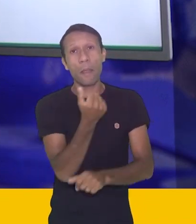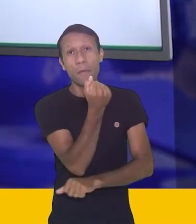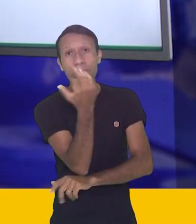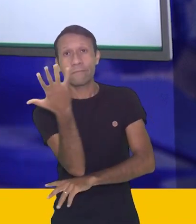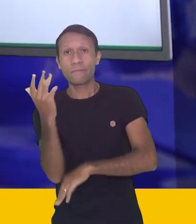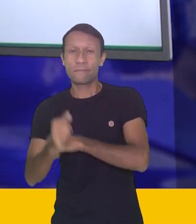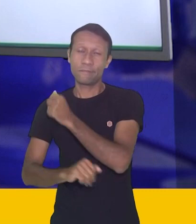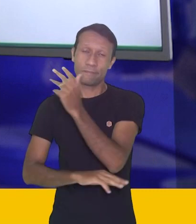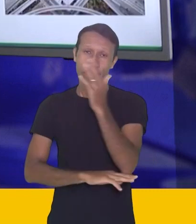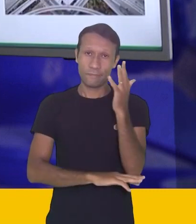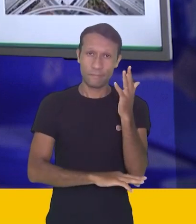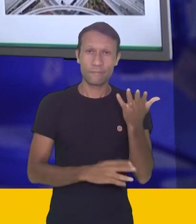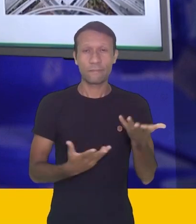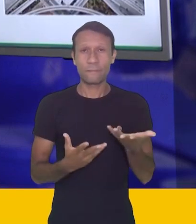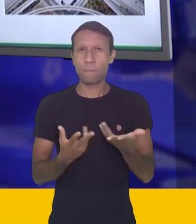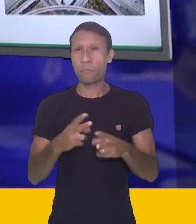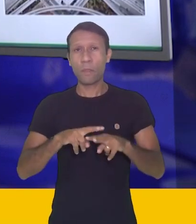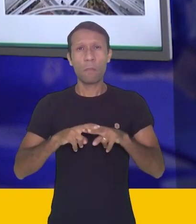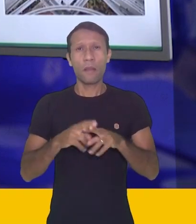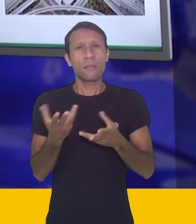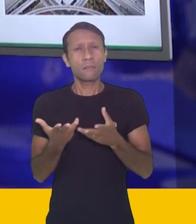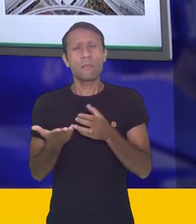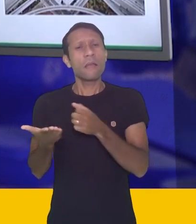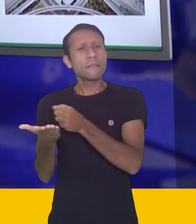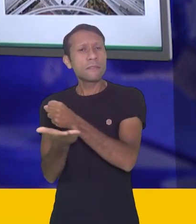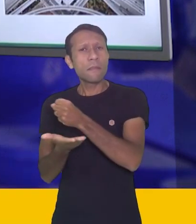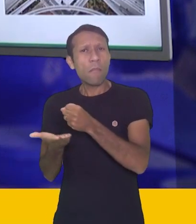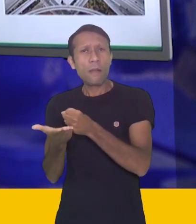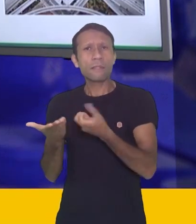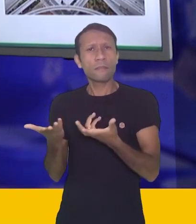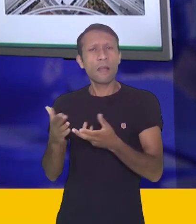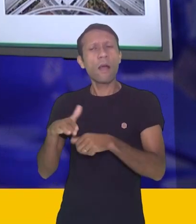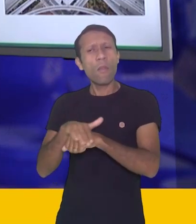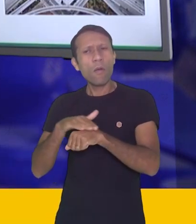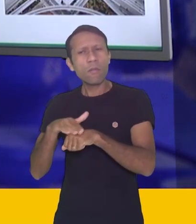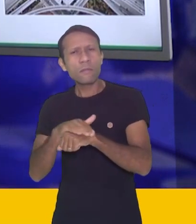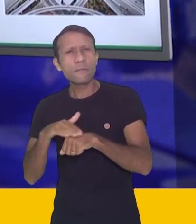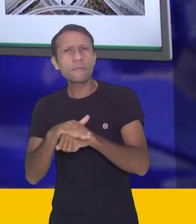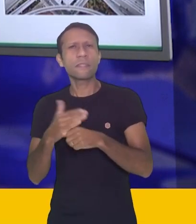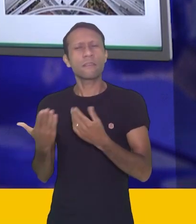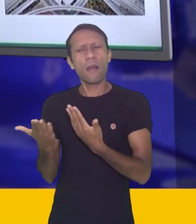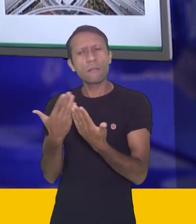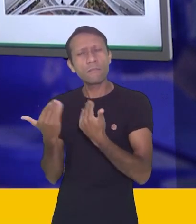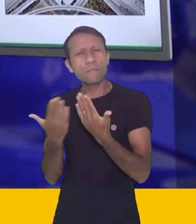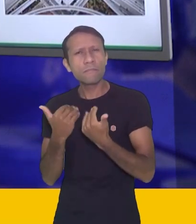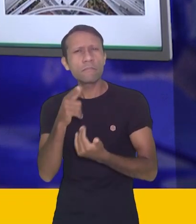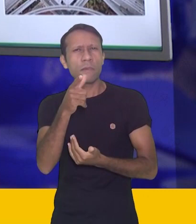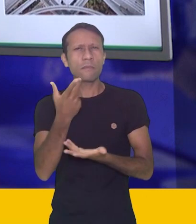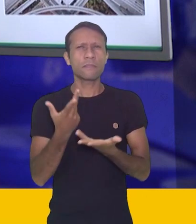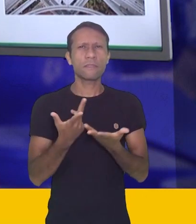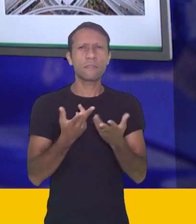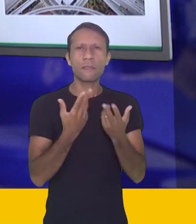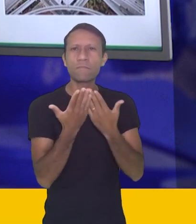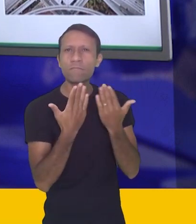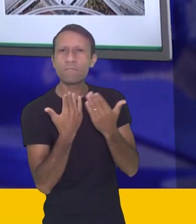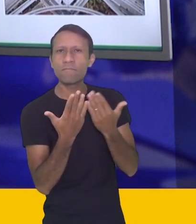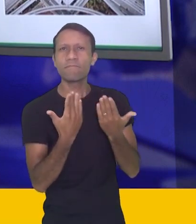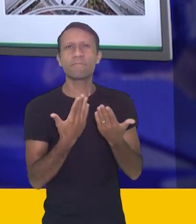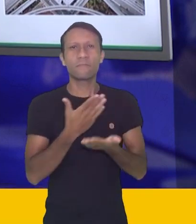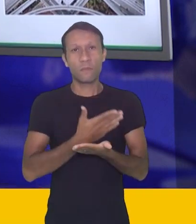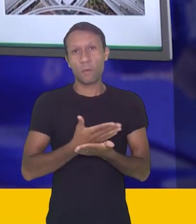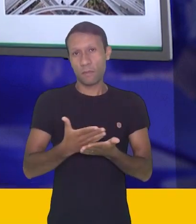enchentes. E é baseado nisso que eu queria conversar ou continuar a nossa conversa, que nós